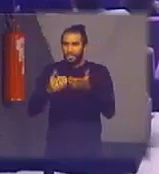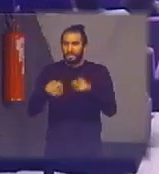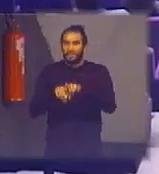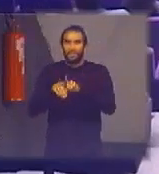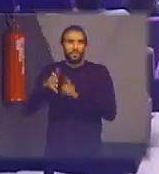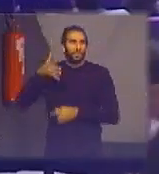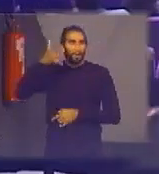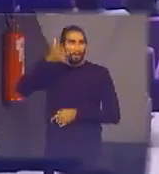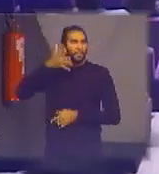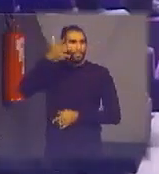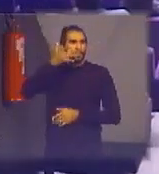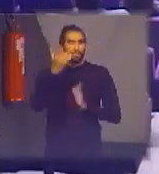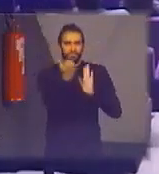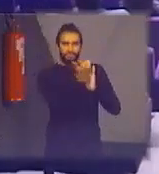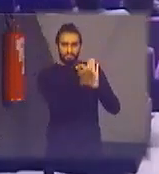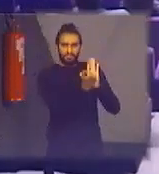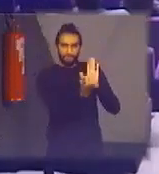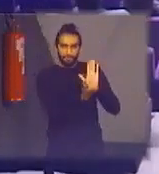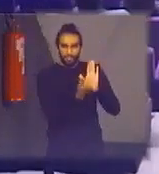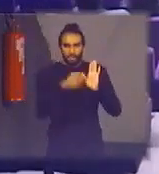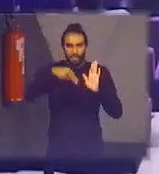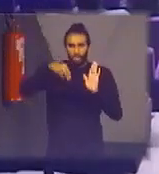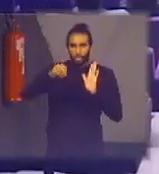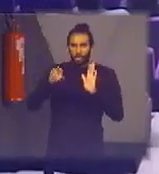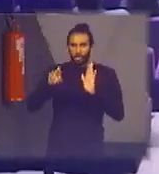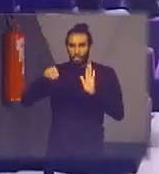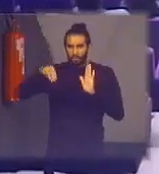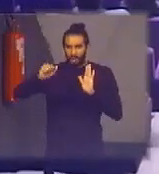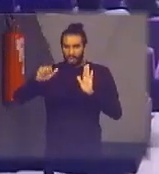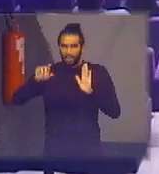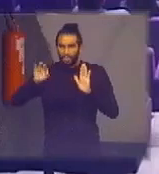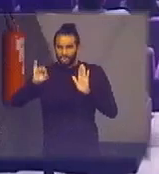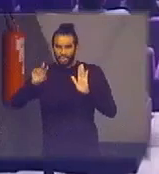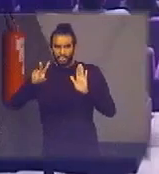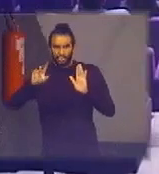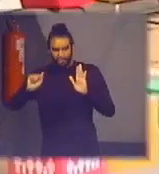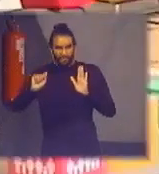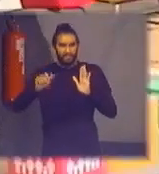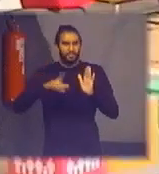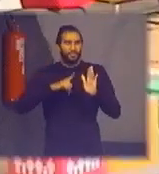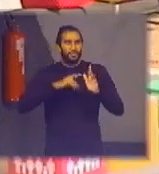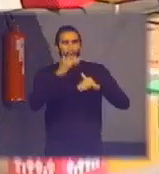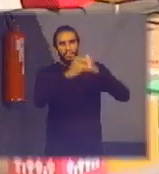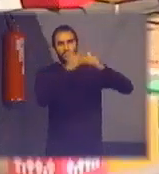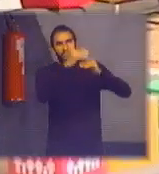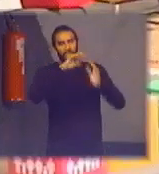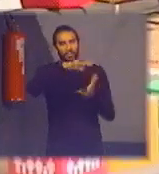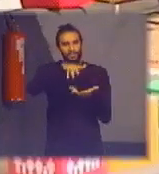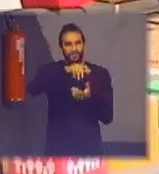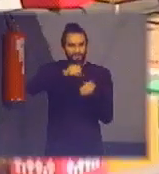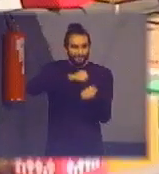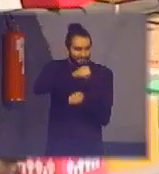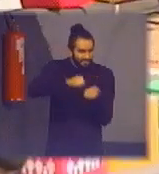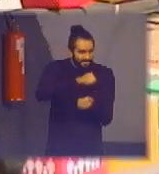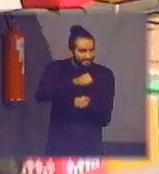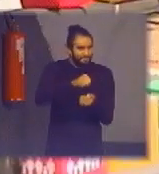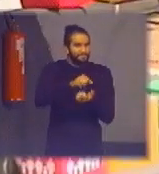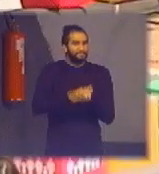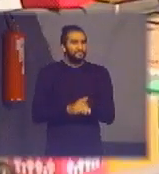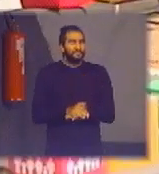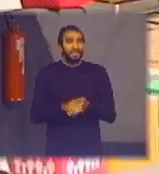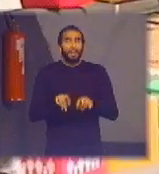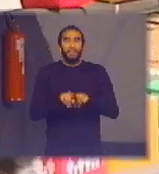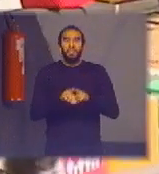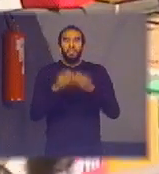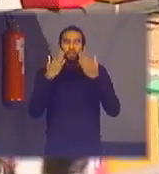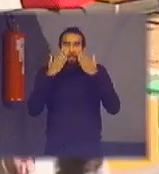palestra Agenda Normativa em Compras Públicas a luz dos objetivos de desenvolvimento sustentável para apresentá-la